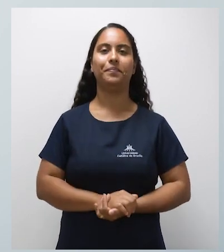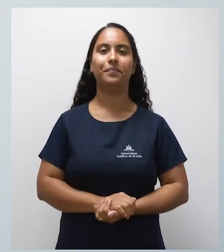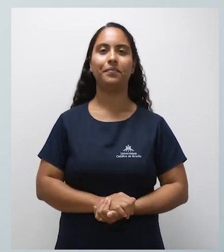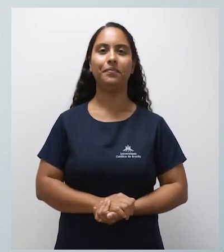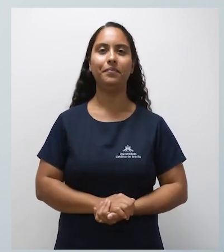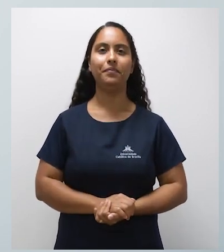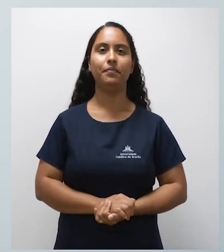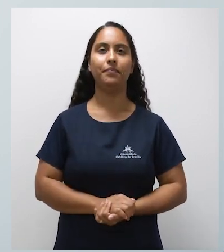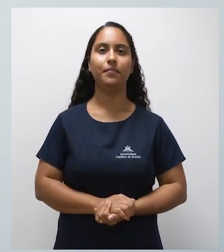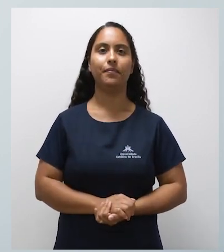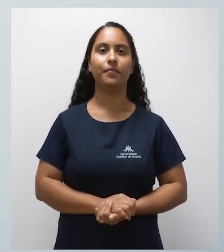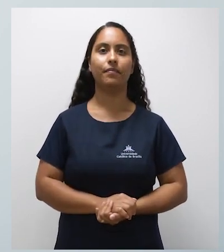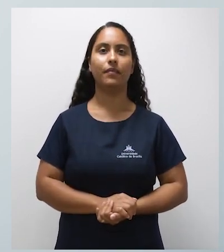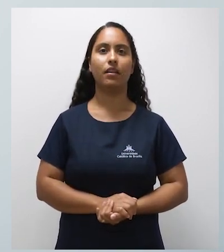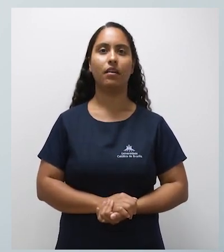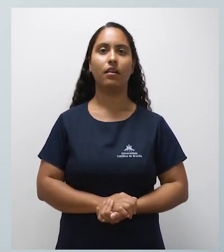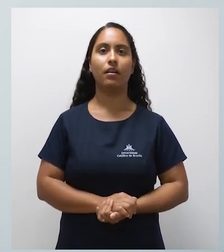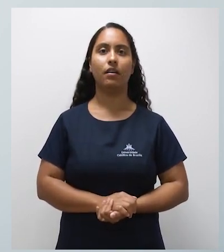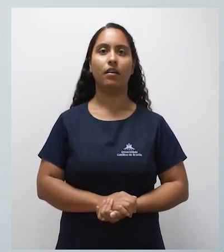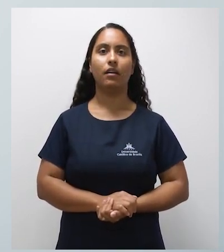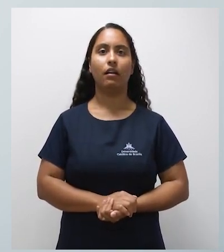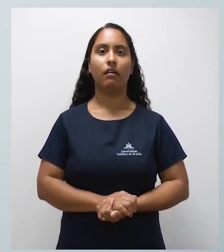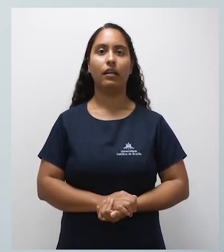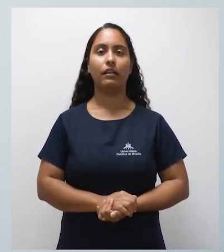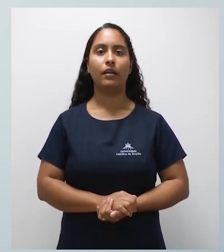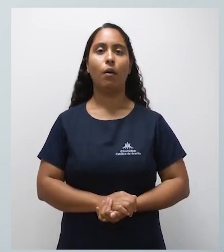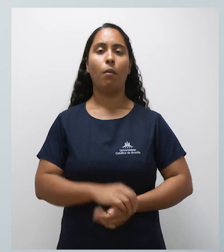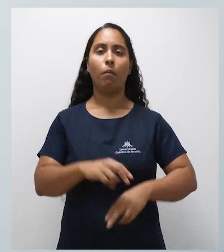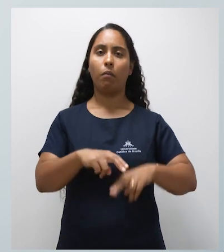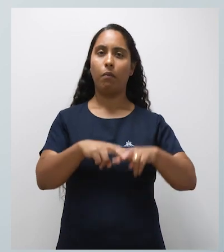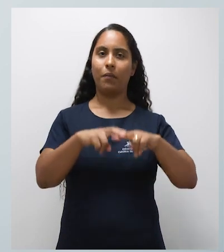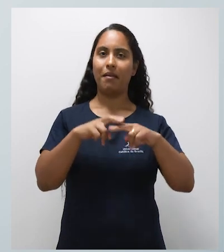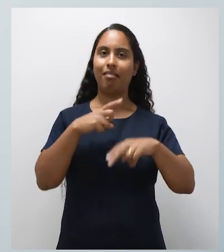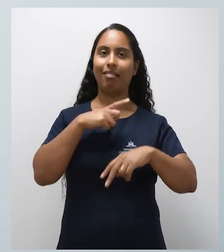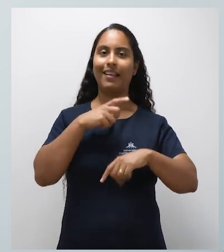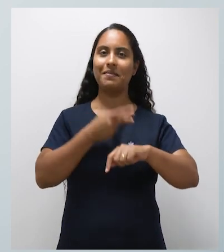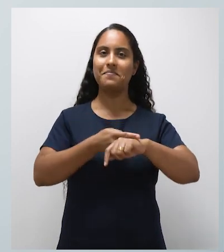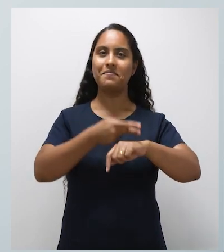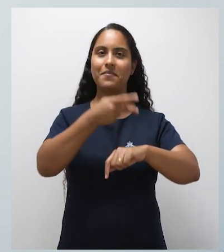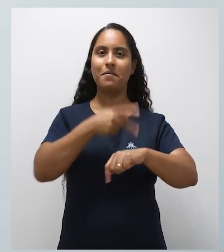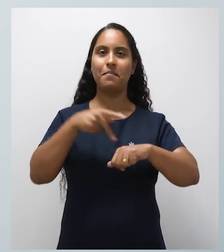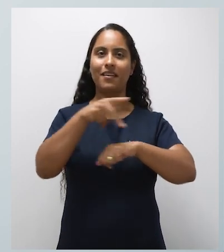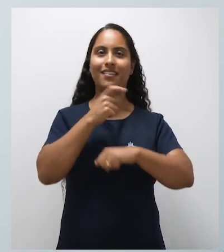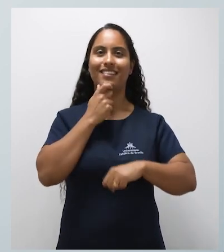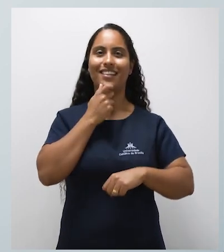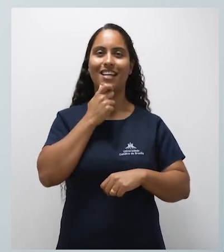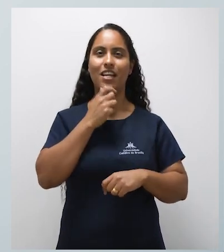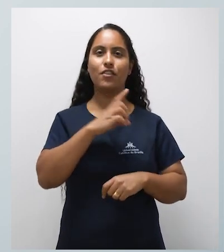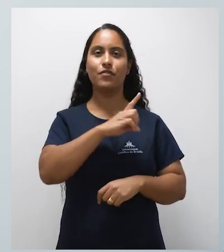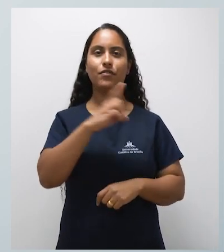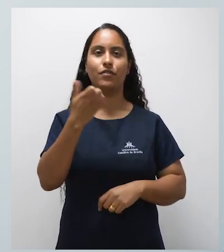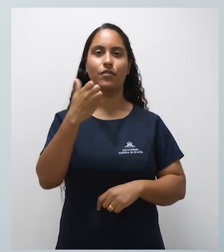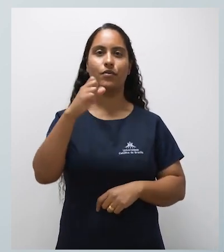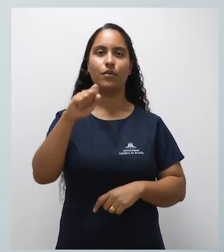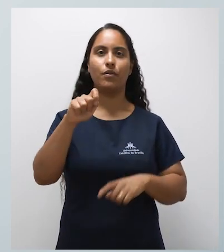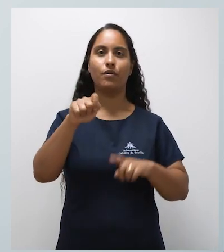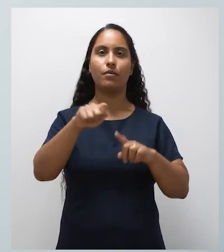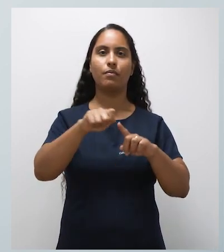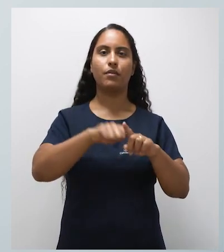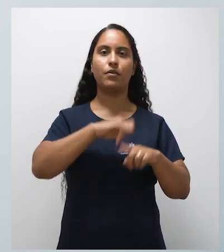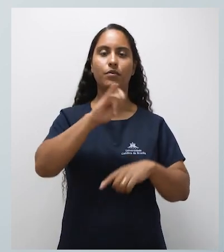administrativas da nossa Universidade. De acordo com um ranking britânico,